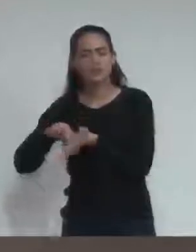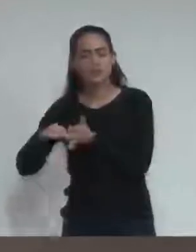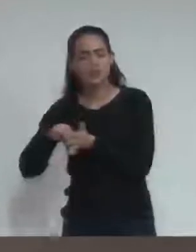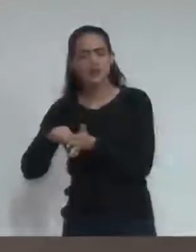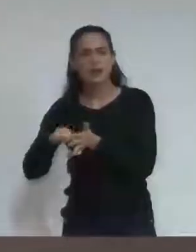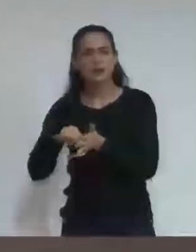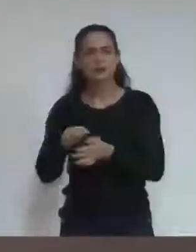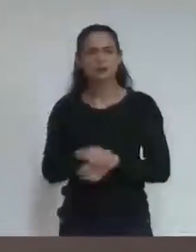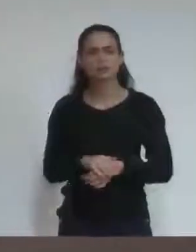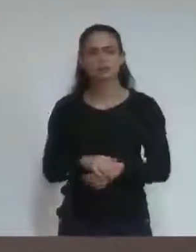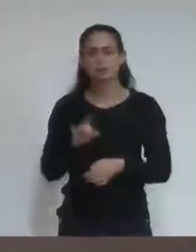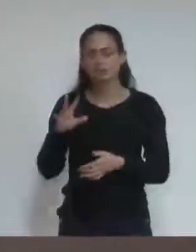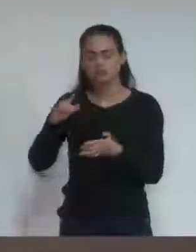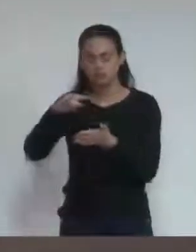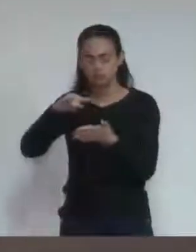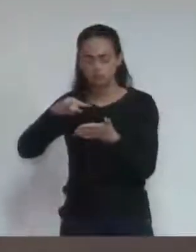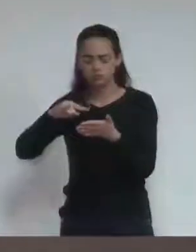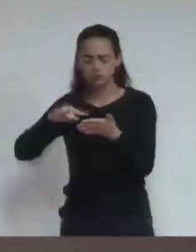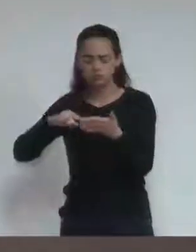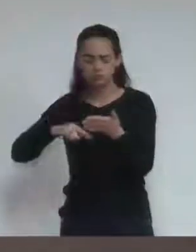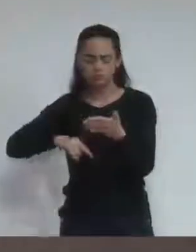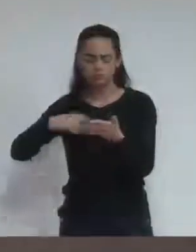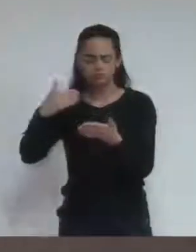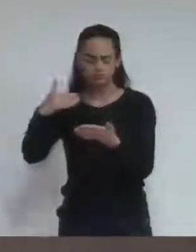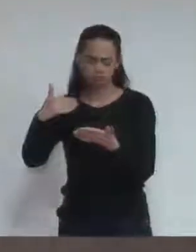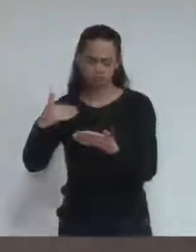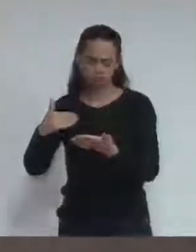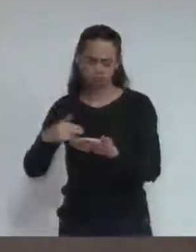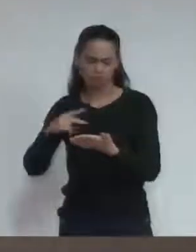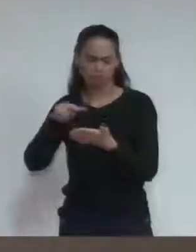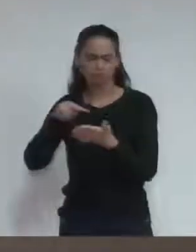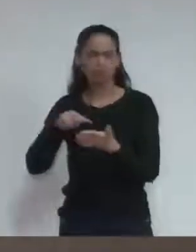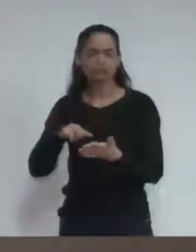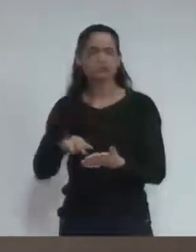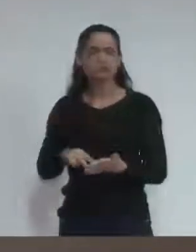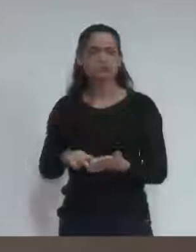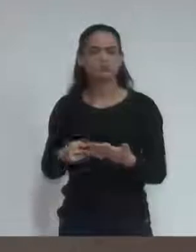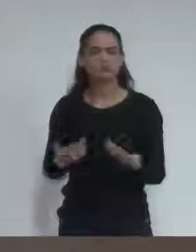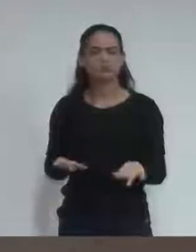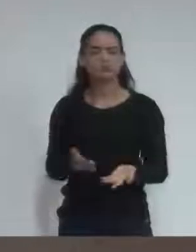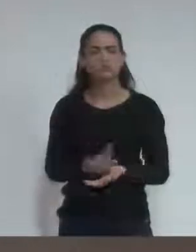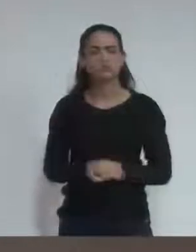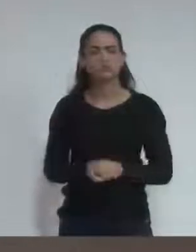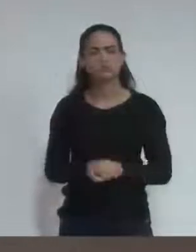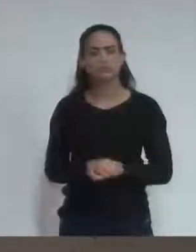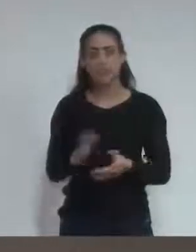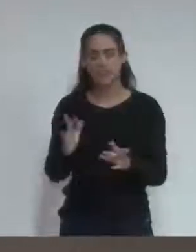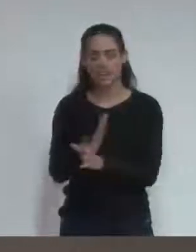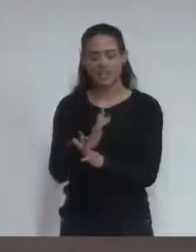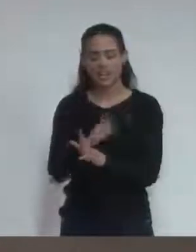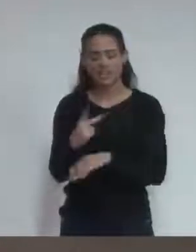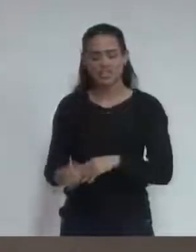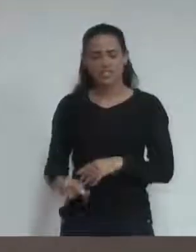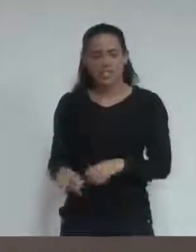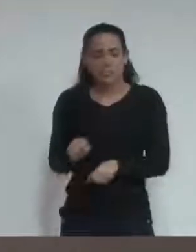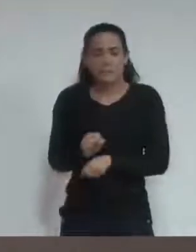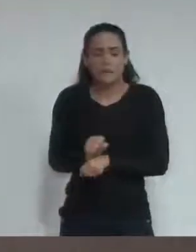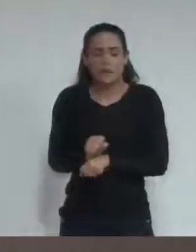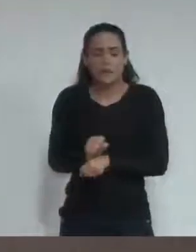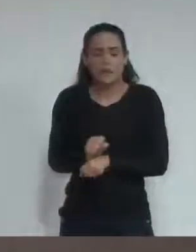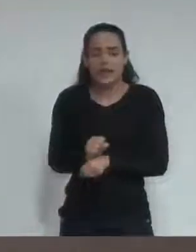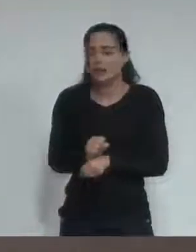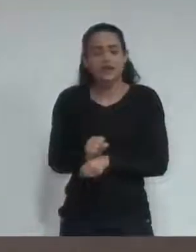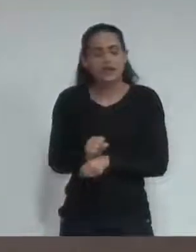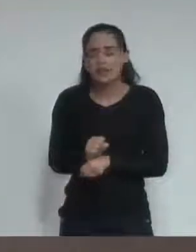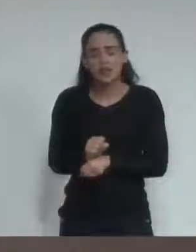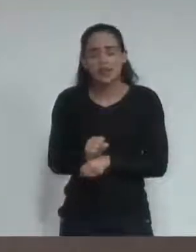simplesmente responder os documentos. E está certo, o arquivo não está. Prossegue. Cidade não tem que parar por causa disso, não. O